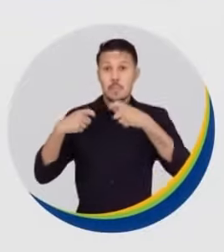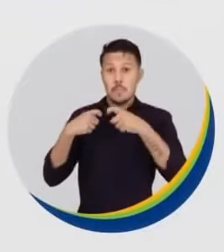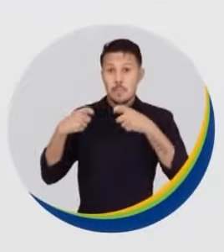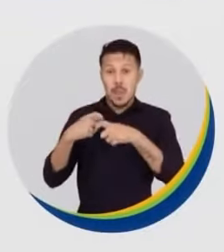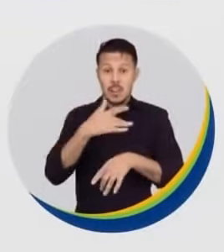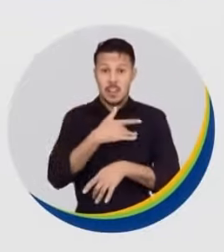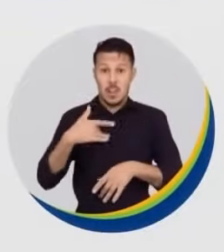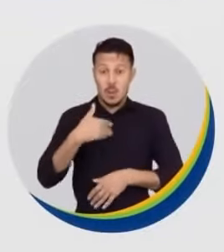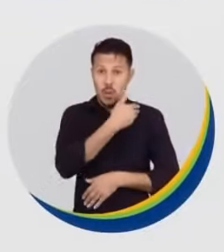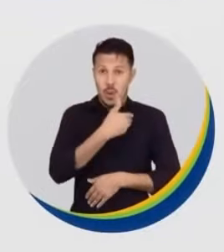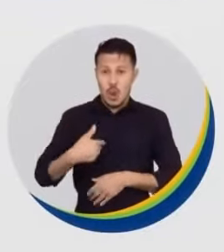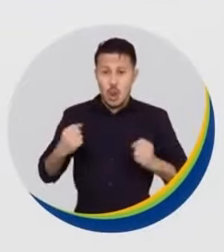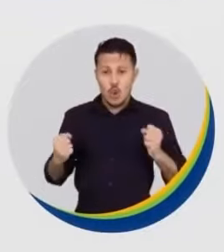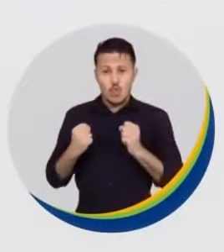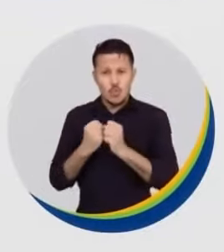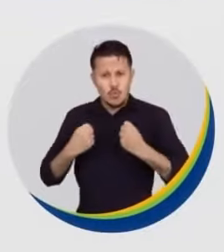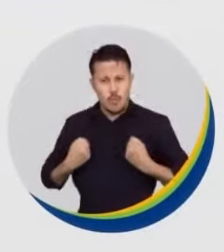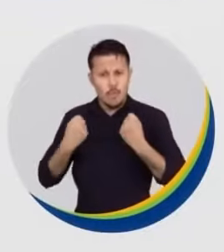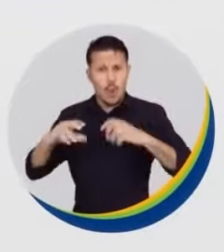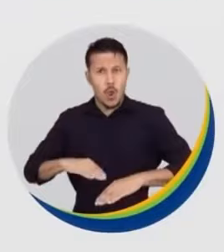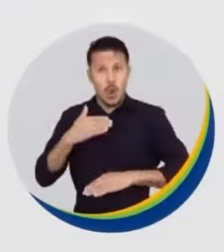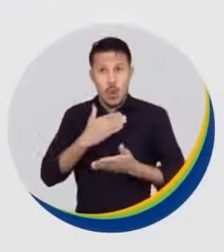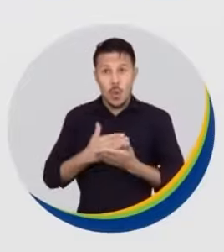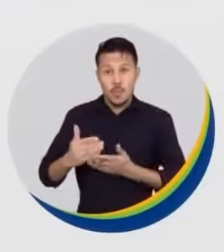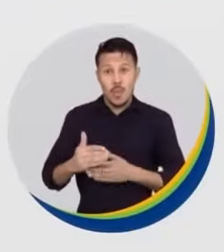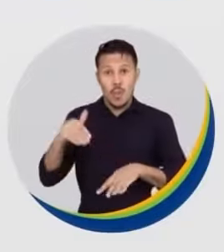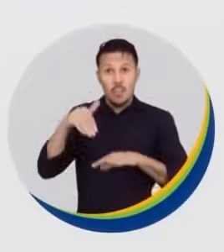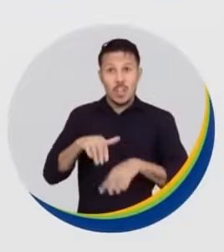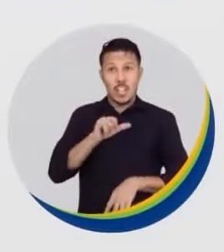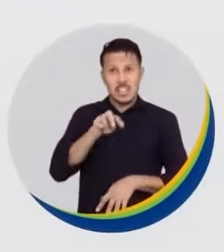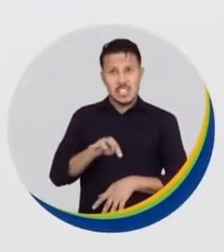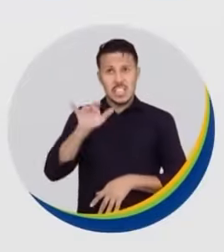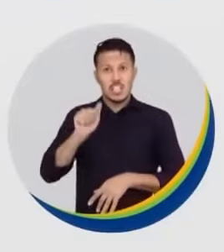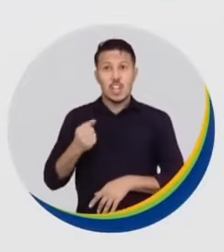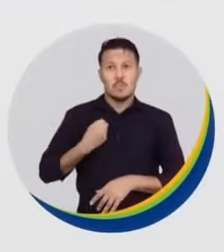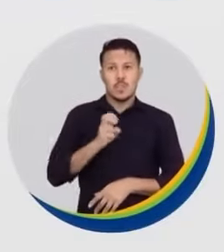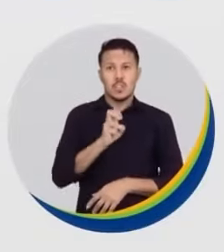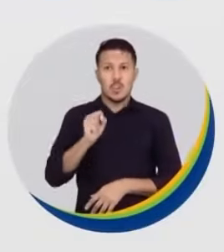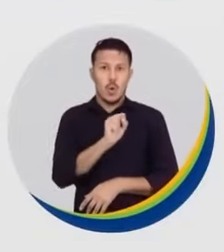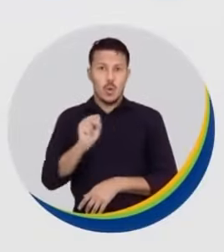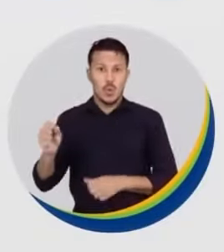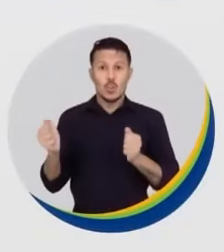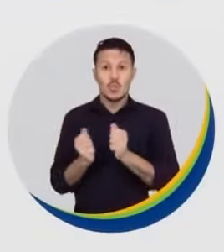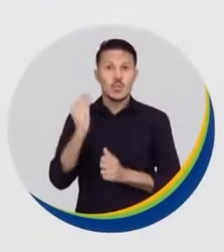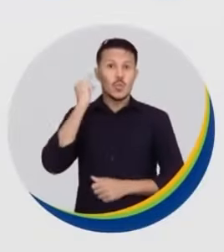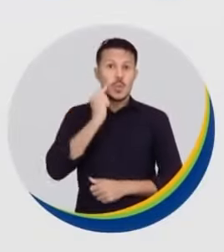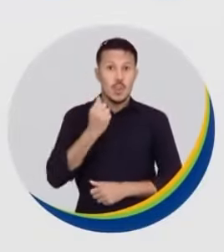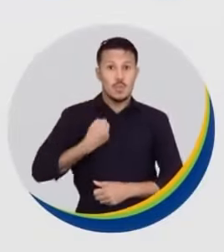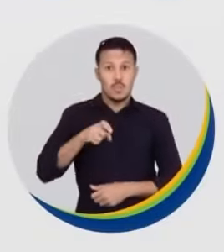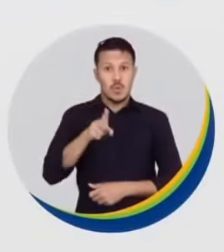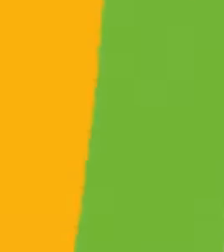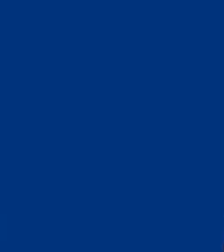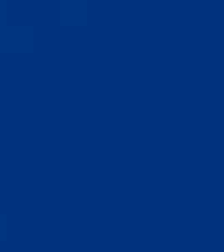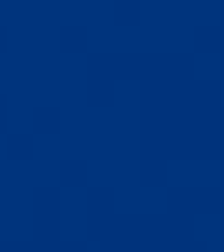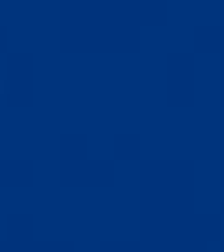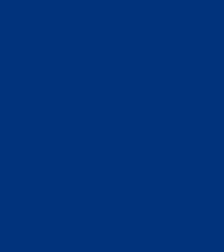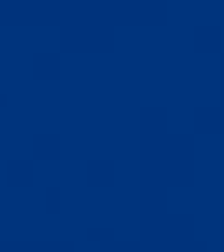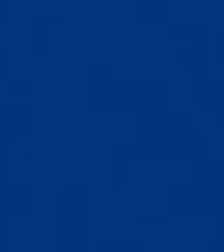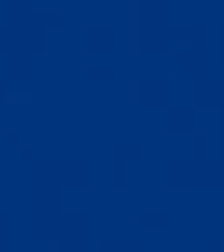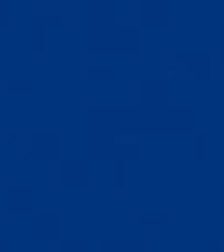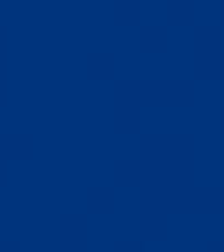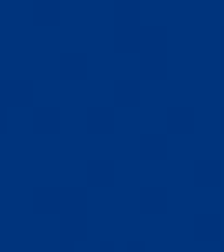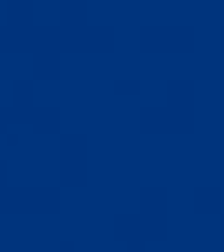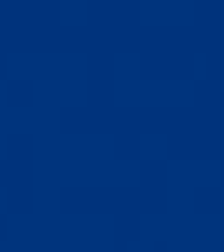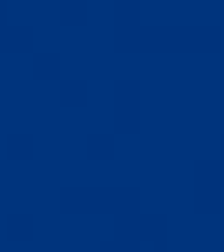saúde pública. Vamos juntos, com garra, coragem e iniciativa. Vote Cintia Michel, 55-888, com Ricardo Nunes, 15. Partido